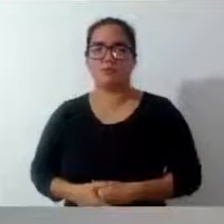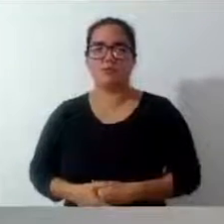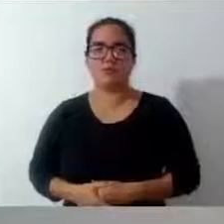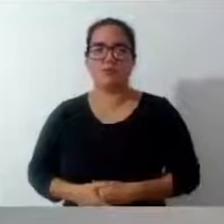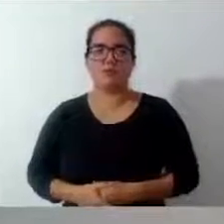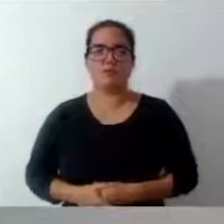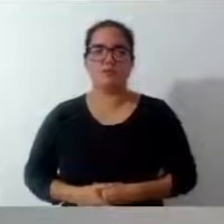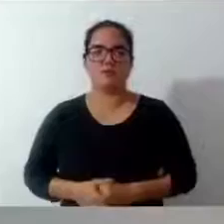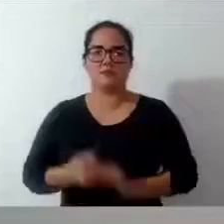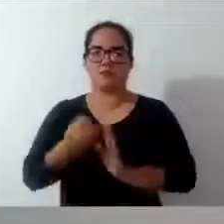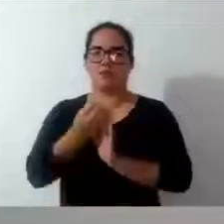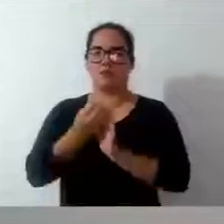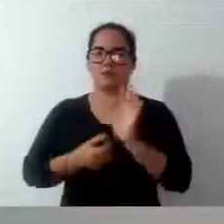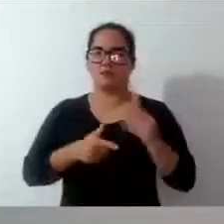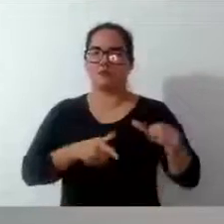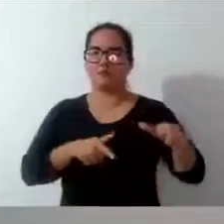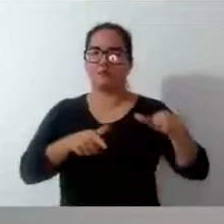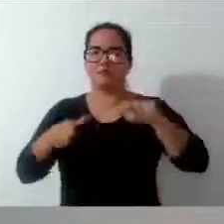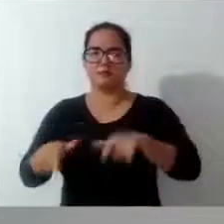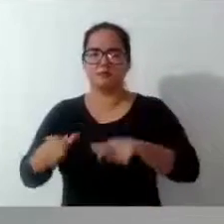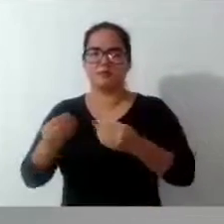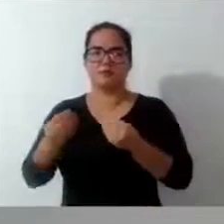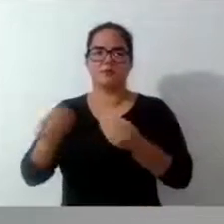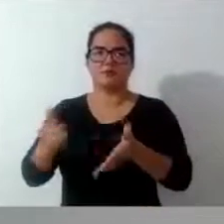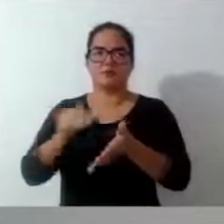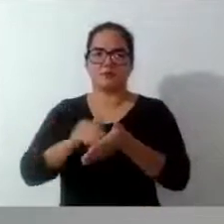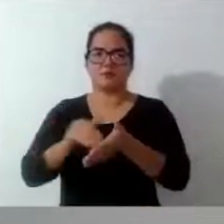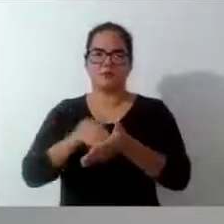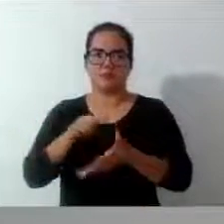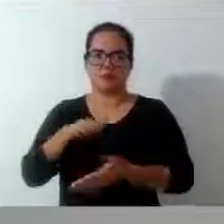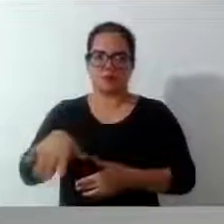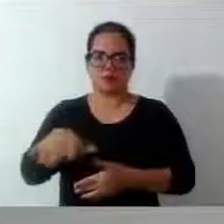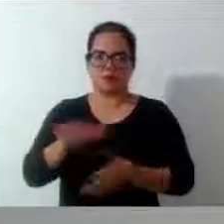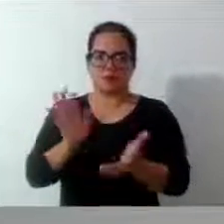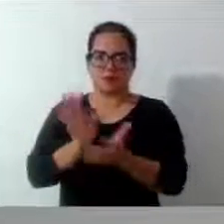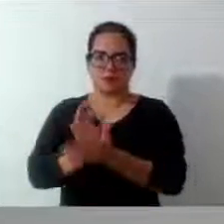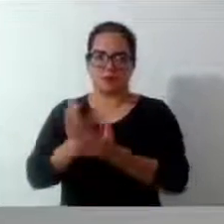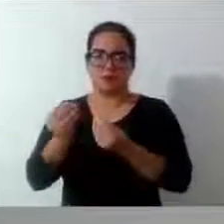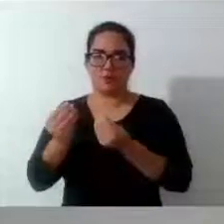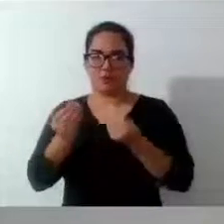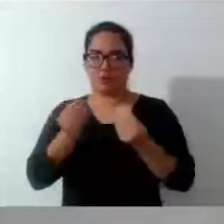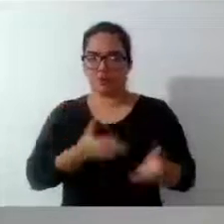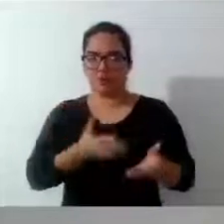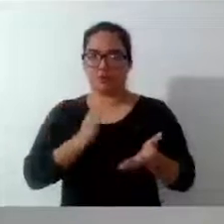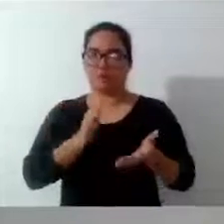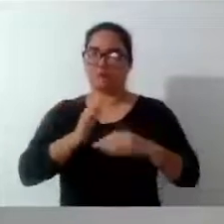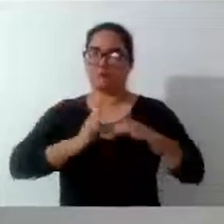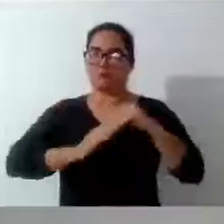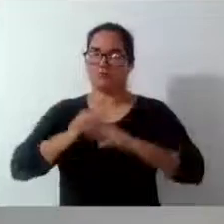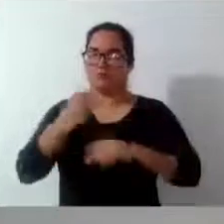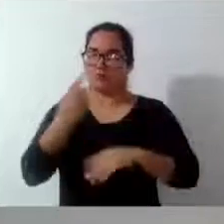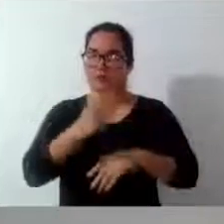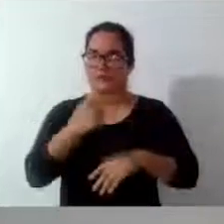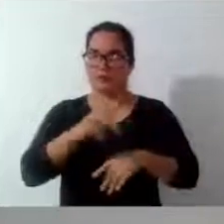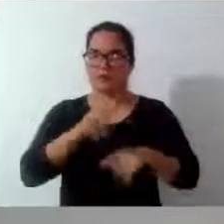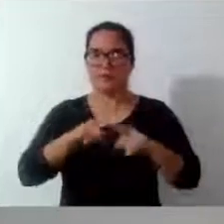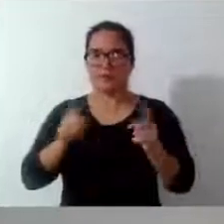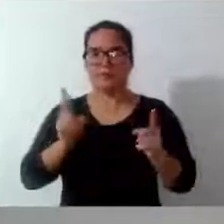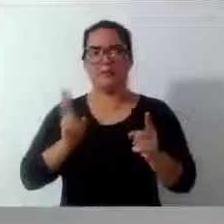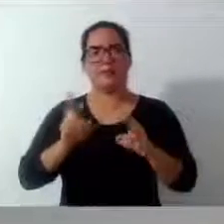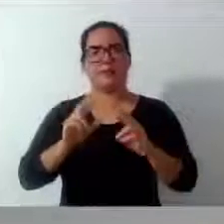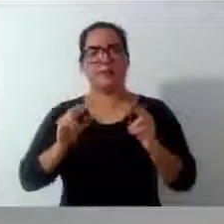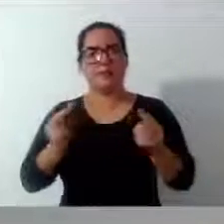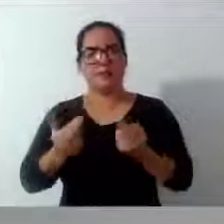ofício na sua secretaria, até mandei entregar em mãos a vossa excelência, mas sempre em reunião, daí